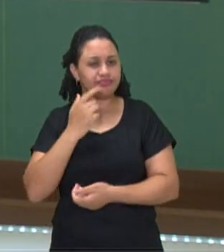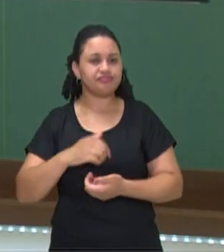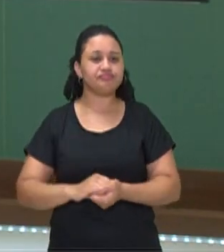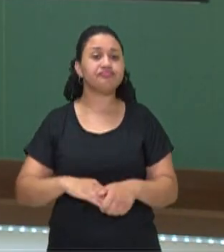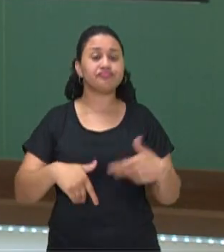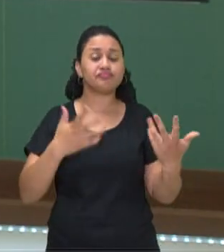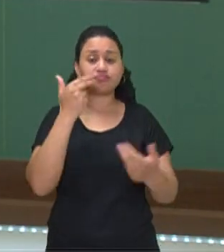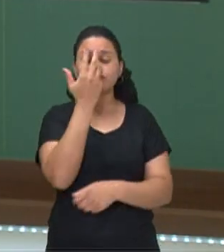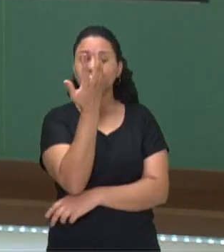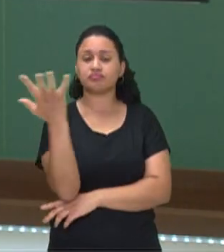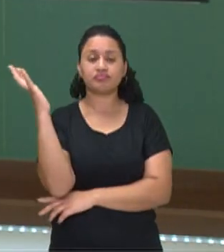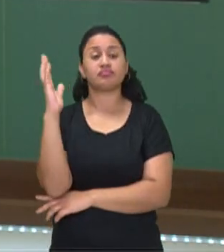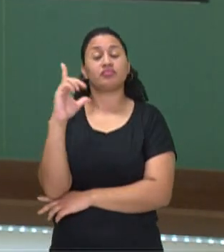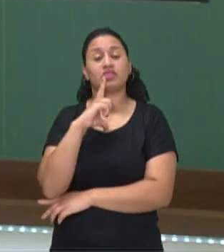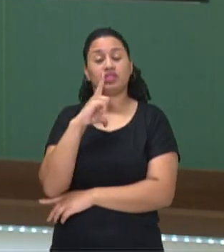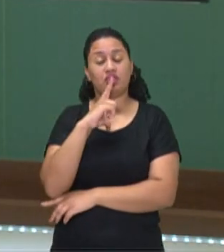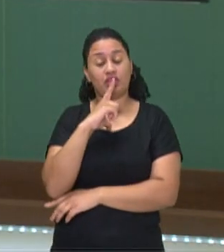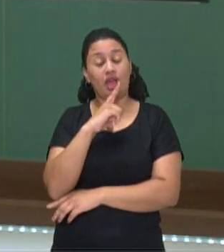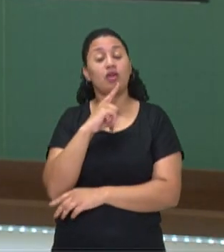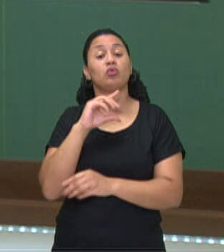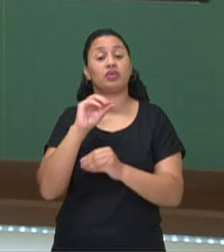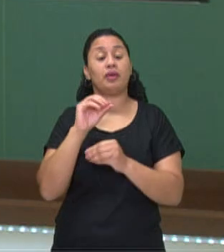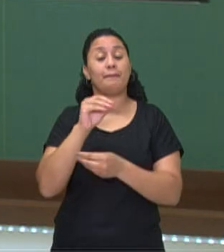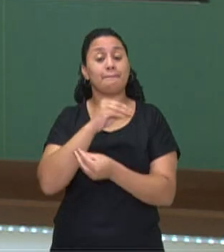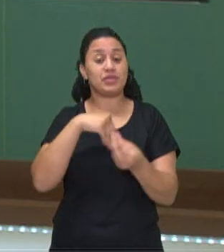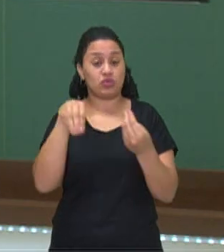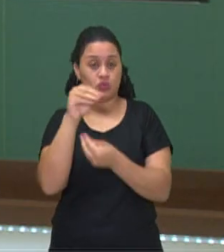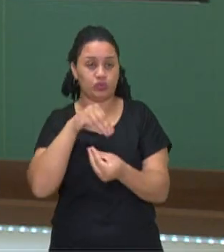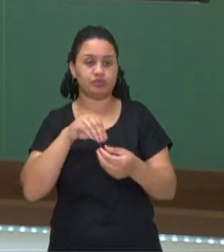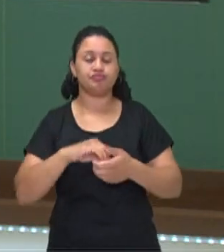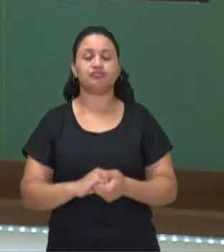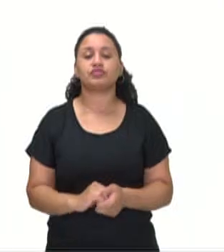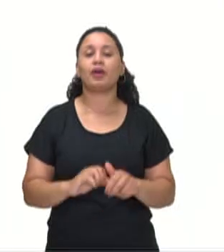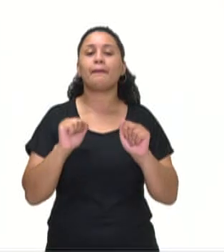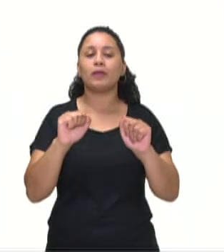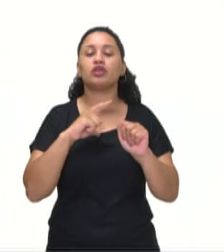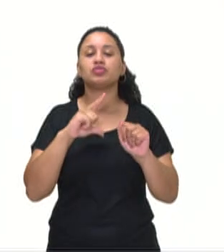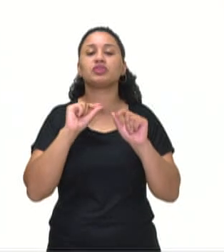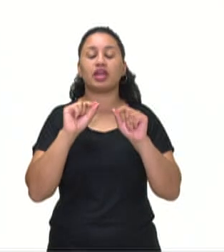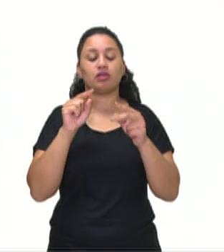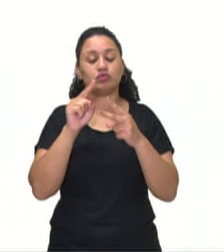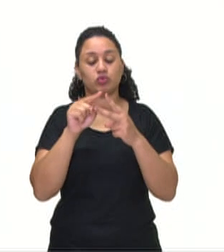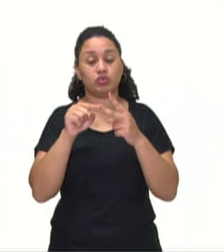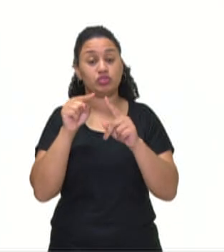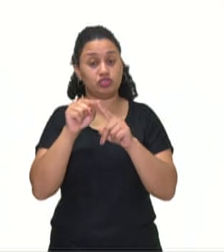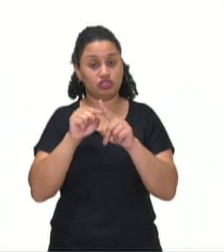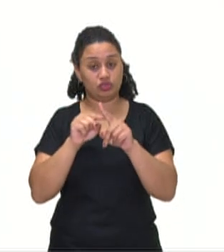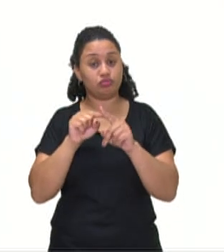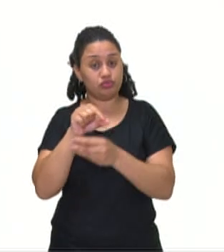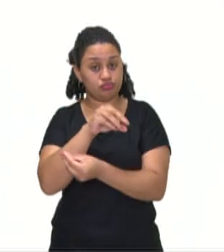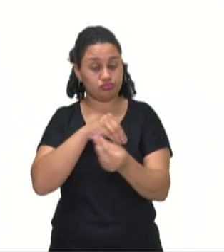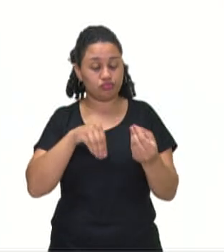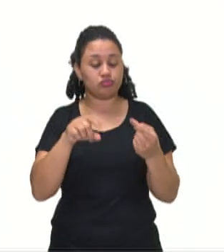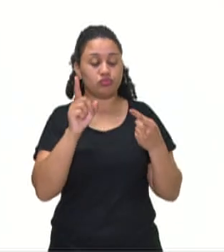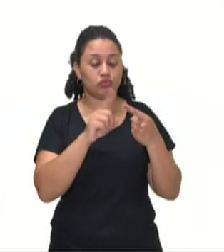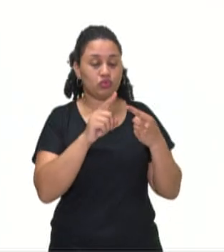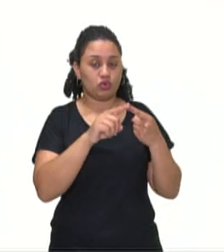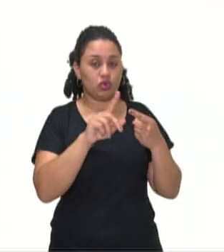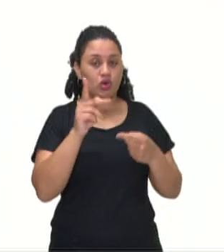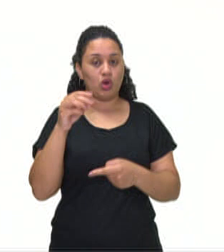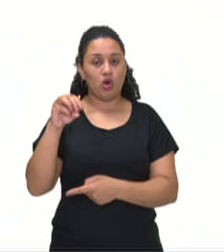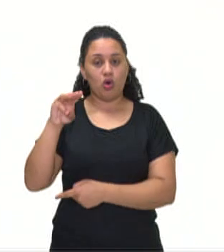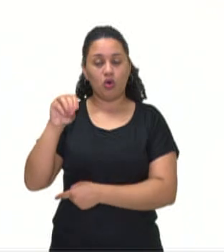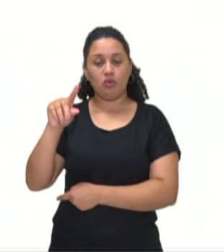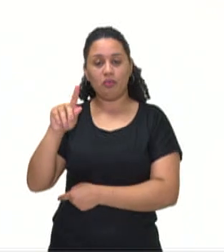natureza, nós podemos encontrar misturas. As misturas podem ser classificadas em dois tipos, homogêneas